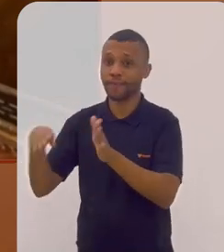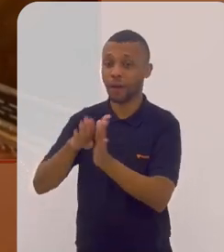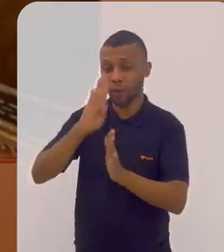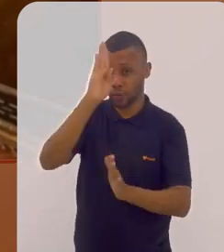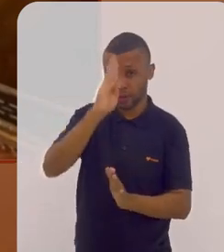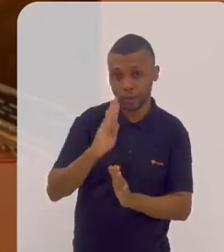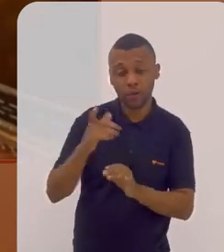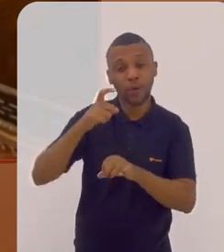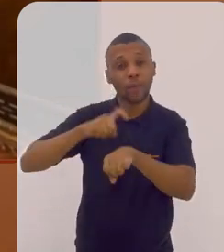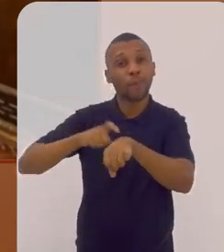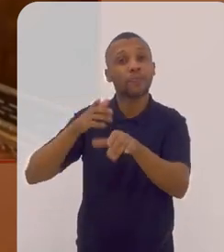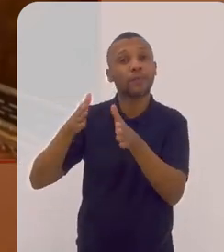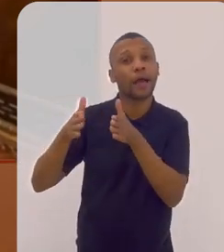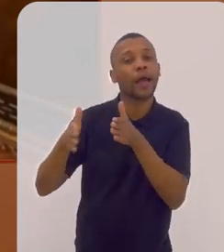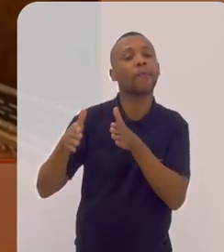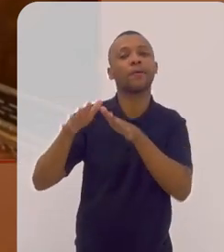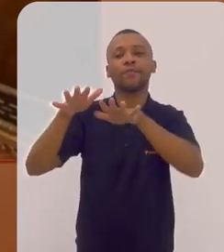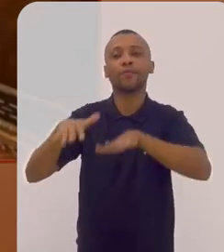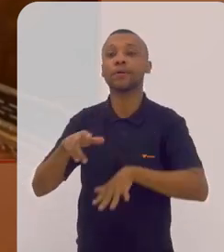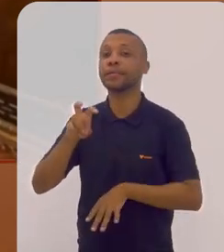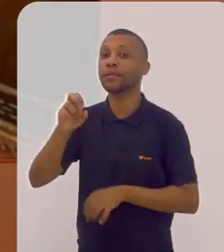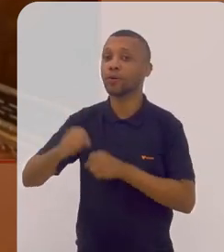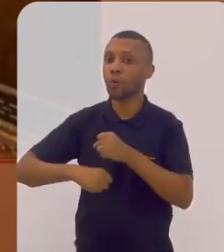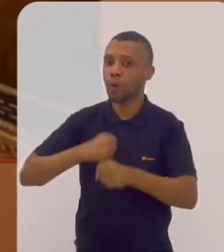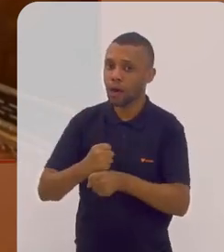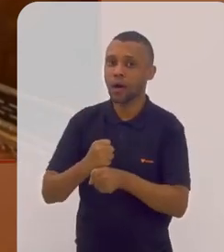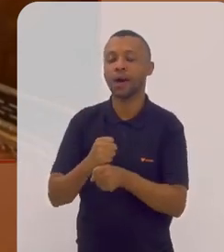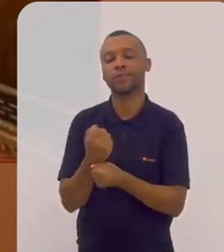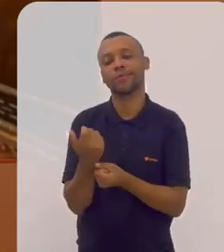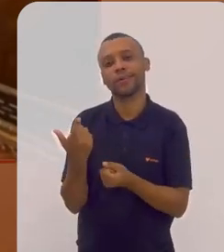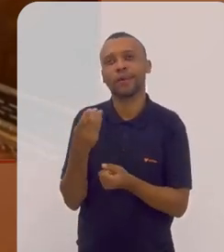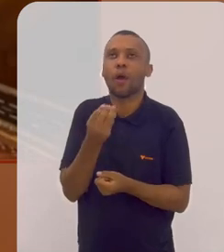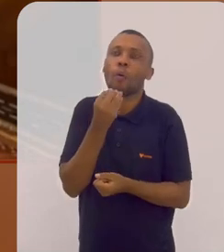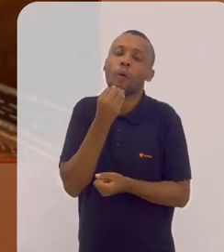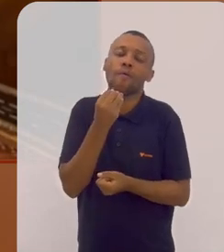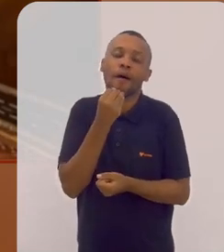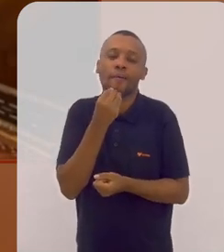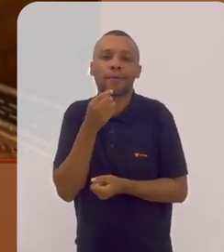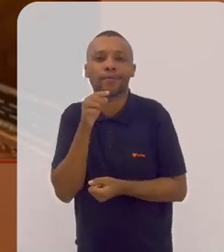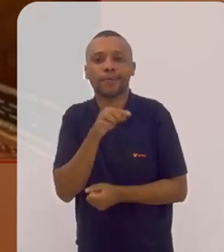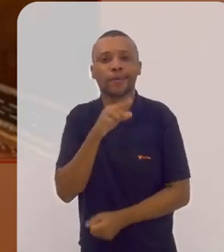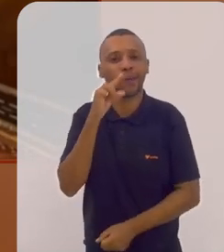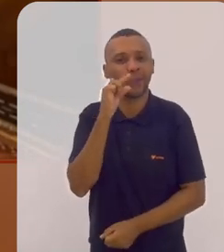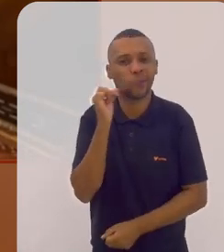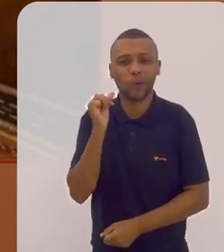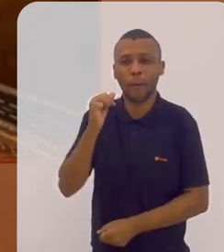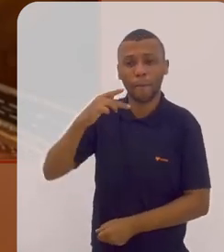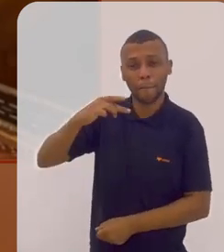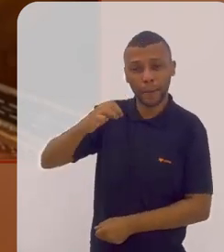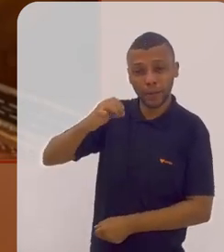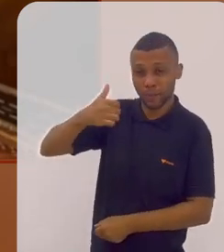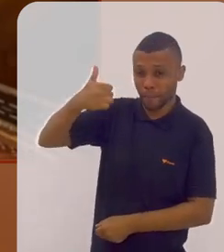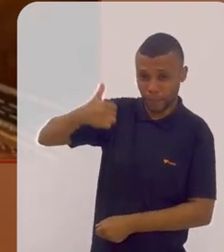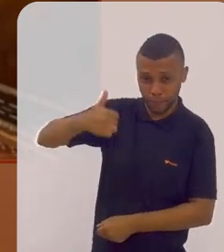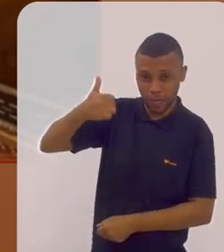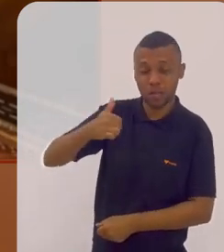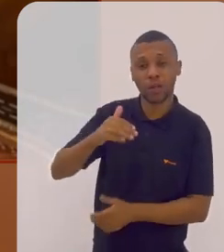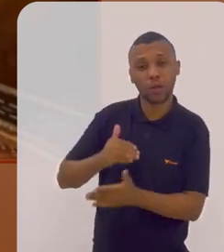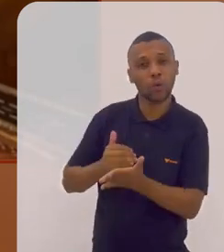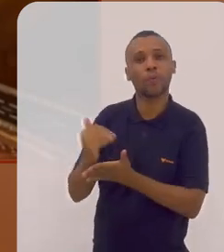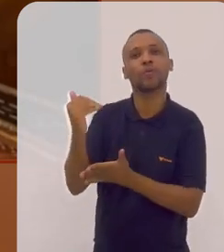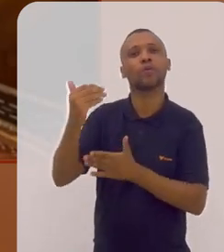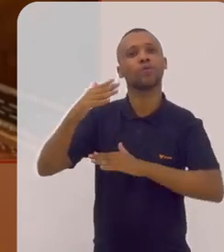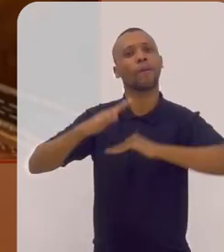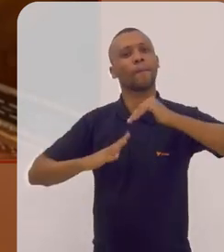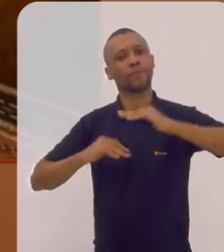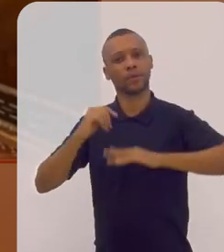francesa que aqui ficou por cinco anos e pelas mãos de quem provavelmente Dom Pedro iniciou a sua